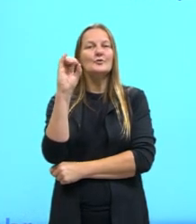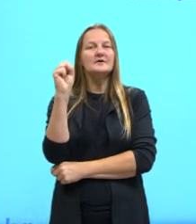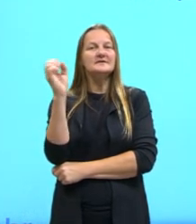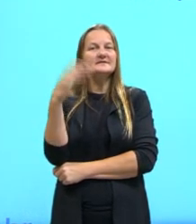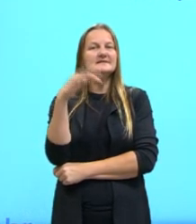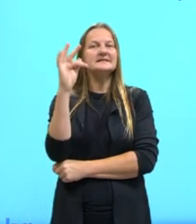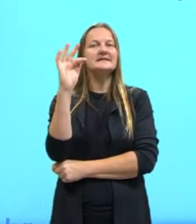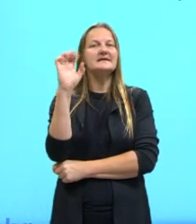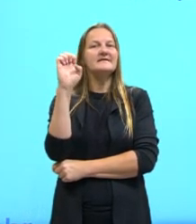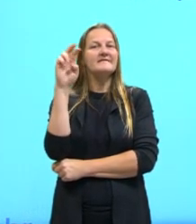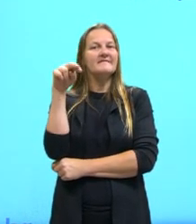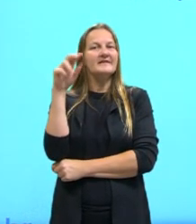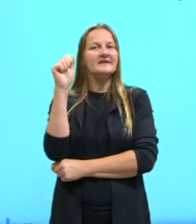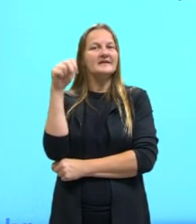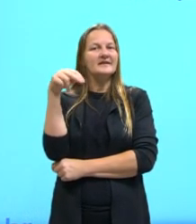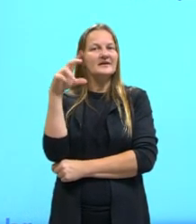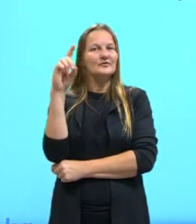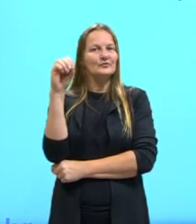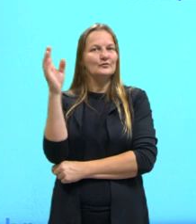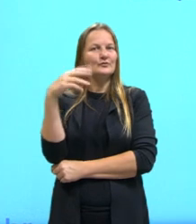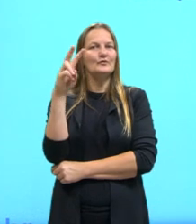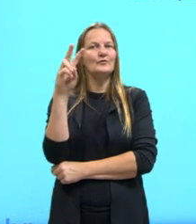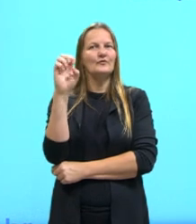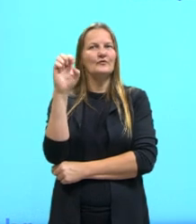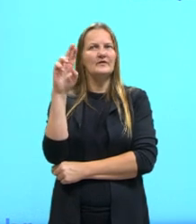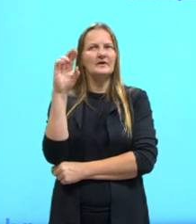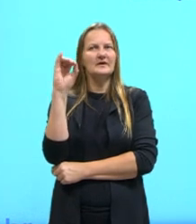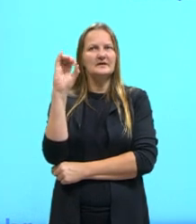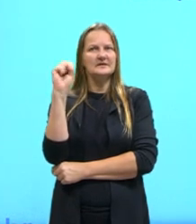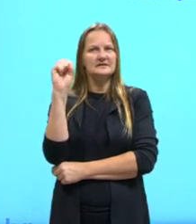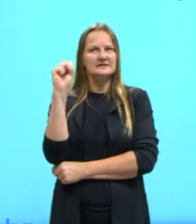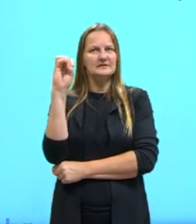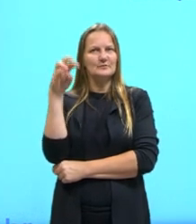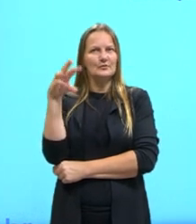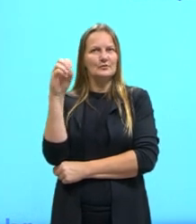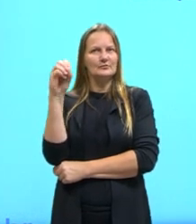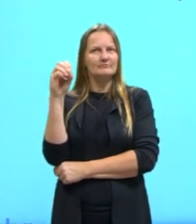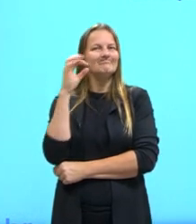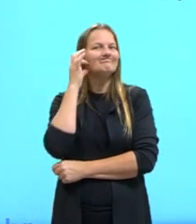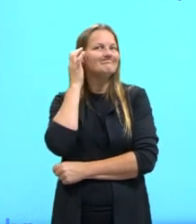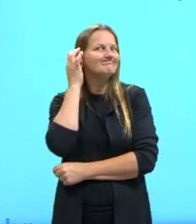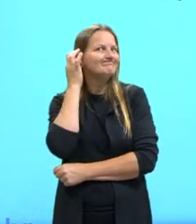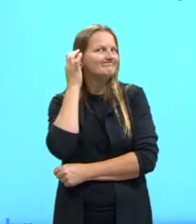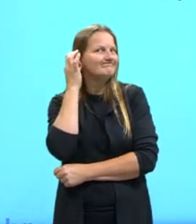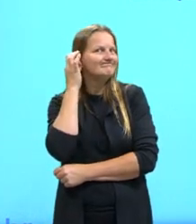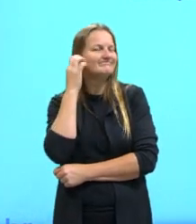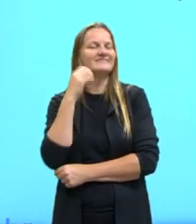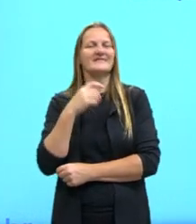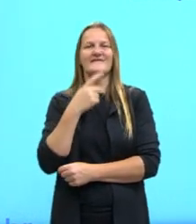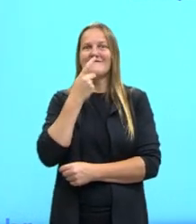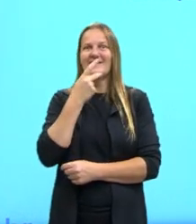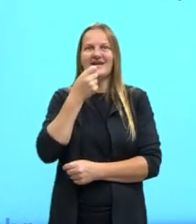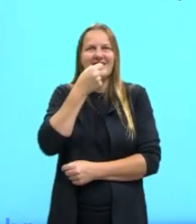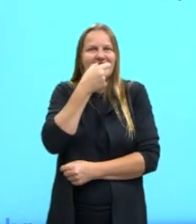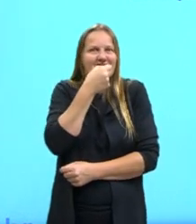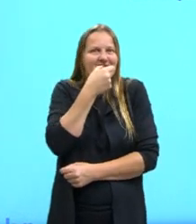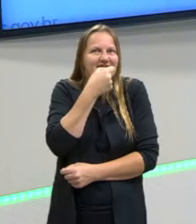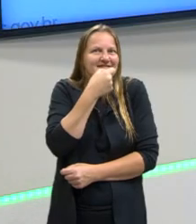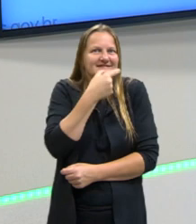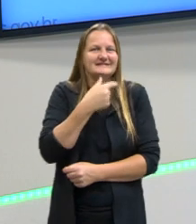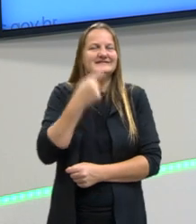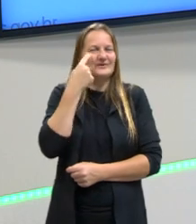recomendação que eu faço para vocês. Luiz Fernando Veríssimo se a gente for falar de ironia,